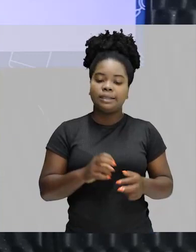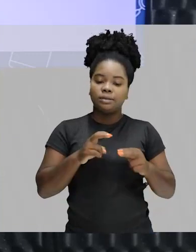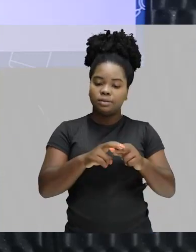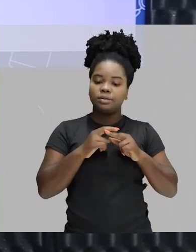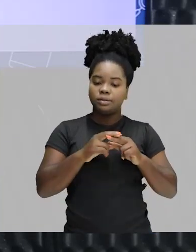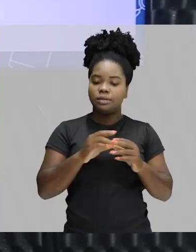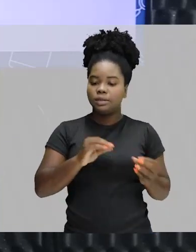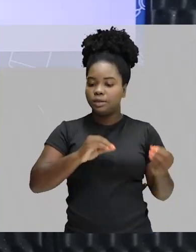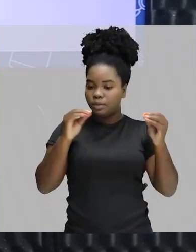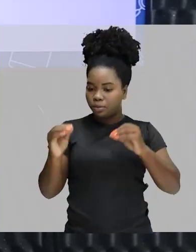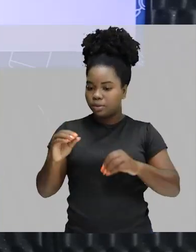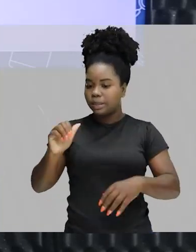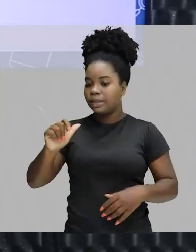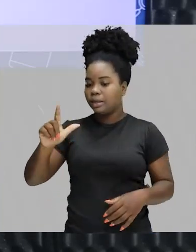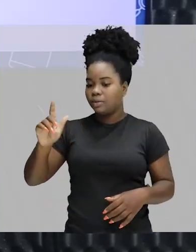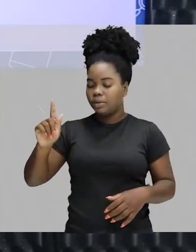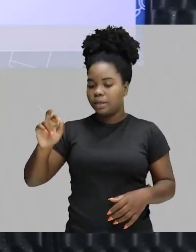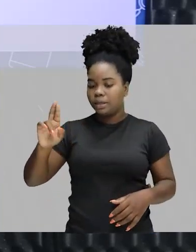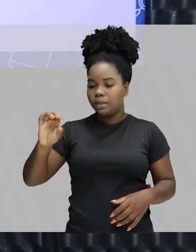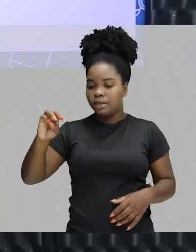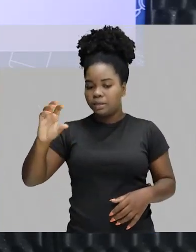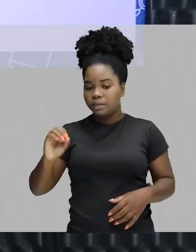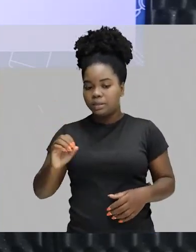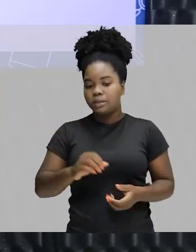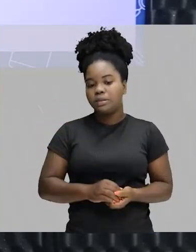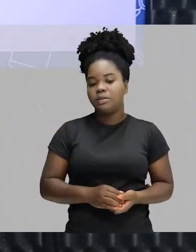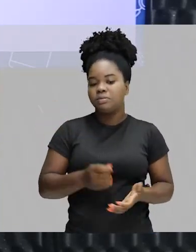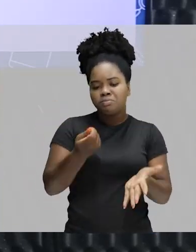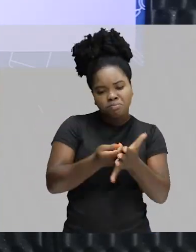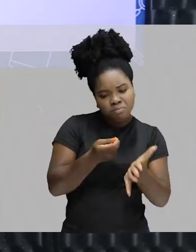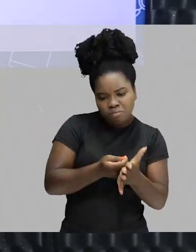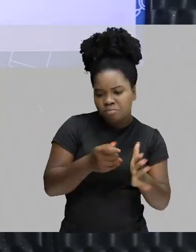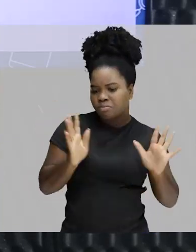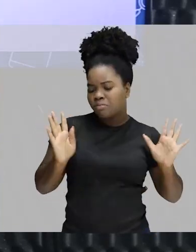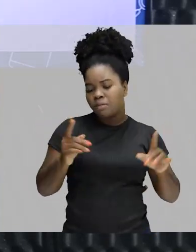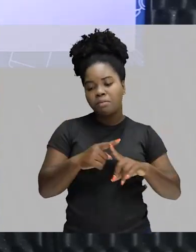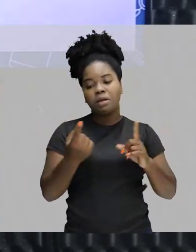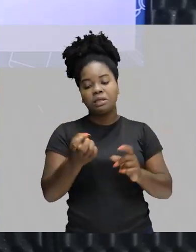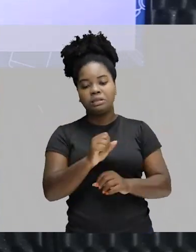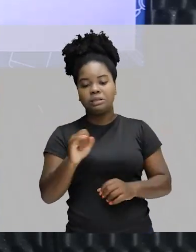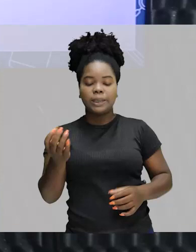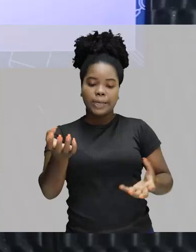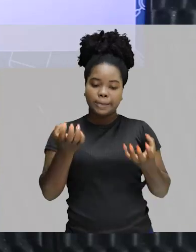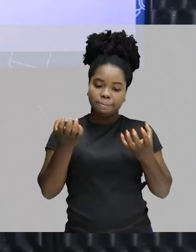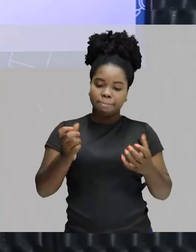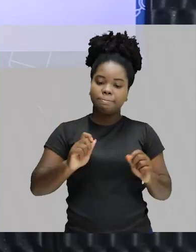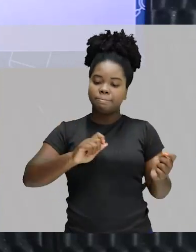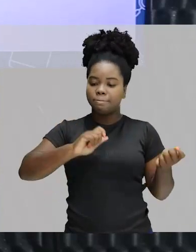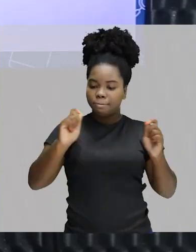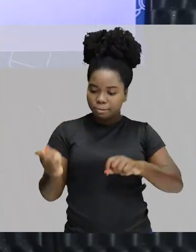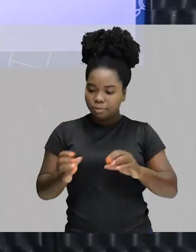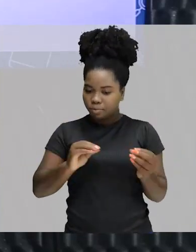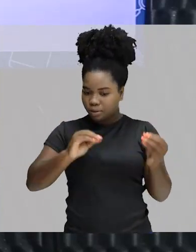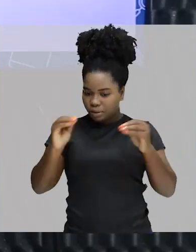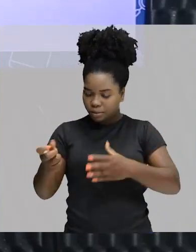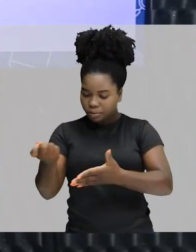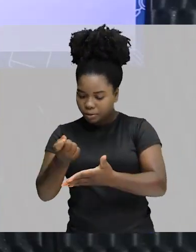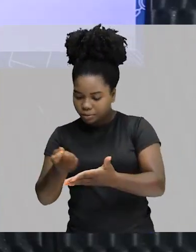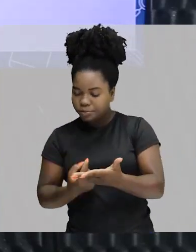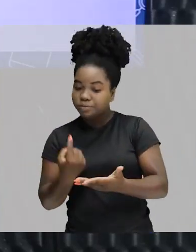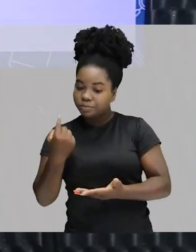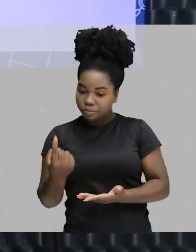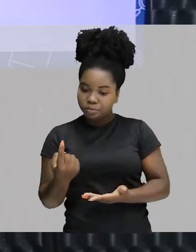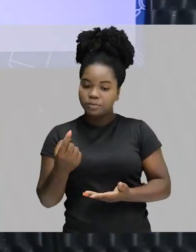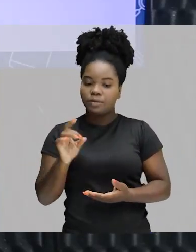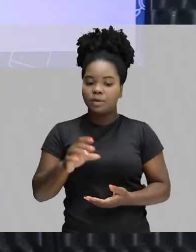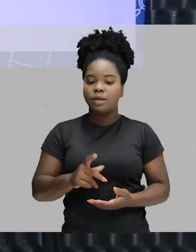grafados em algarismo. Ah, e um detalhe, não é obrigatório. Mas, se quiser, pode escrever por extenso o numeral de uma só palavra.